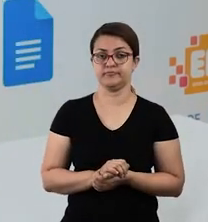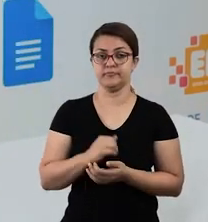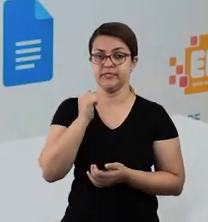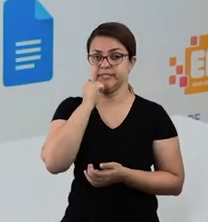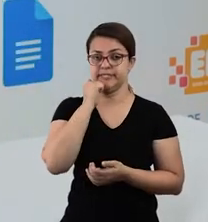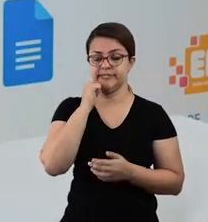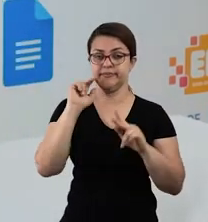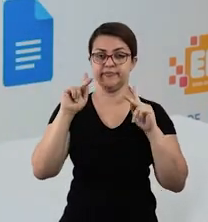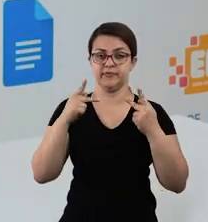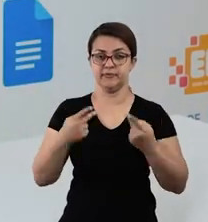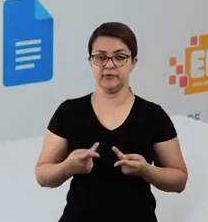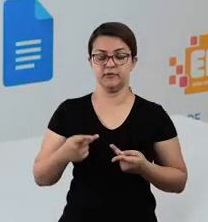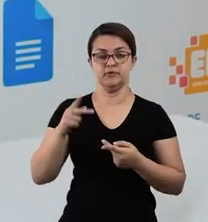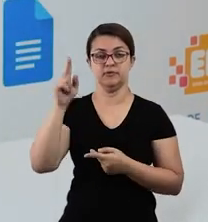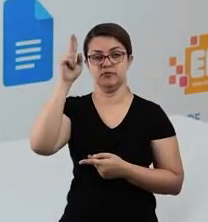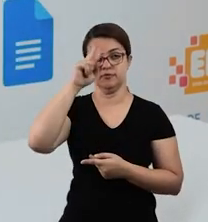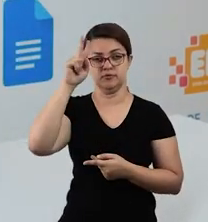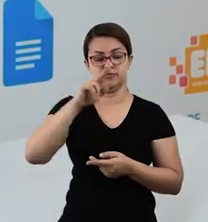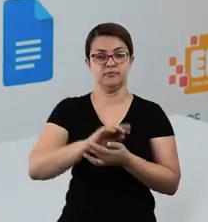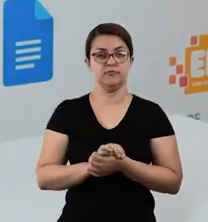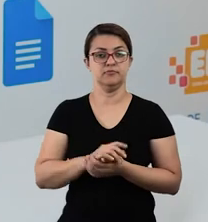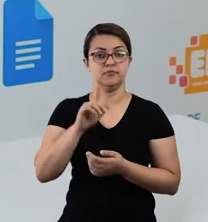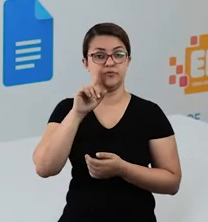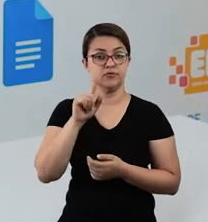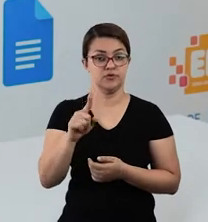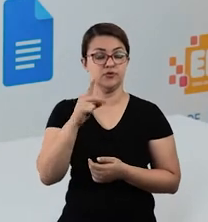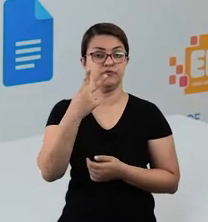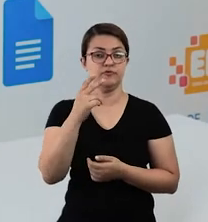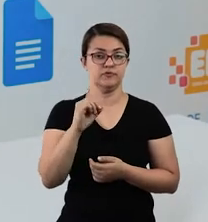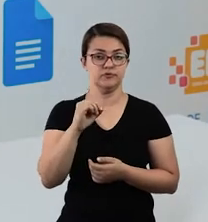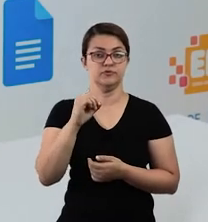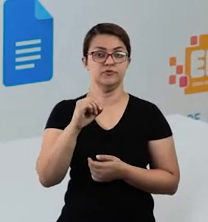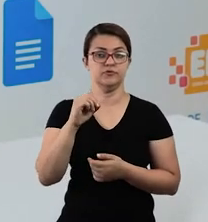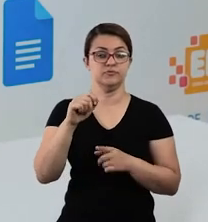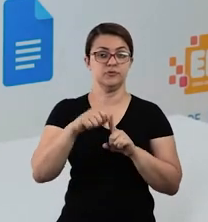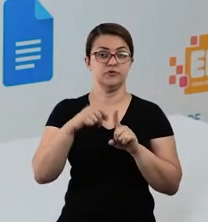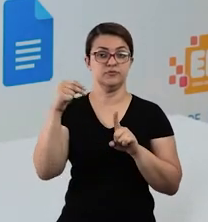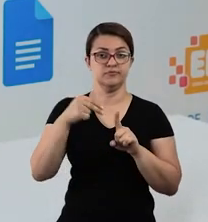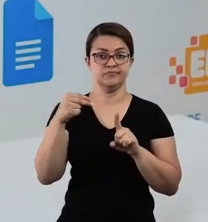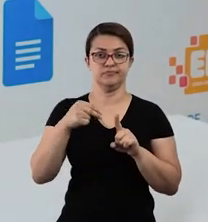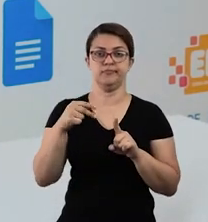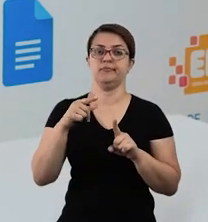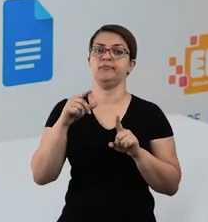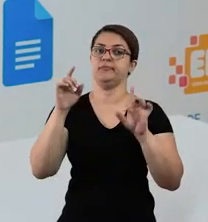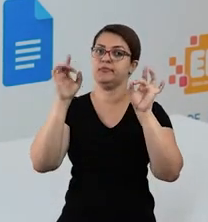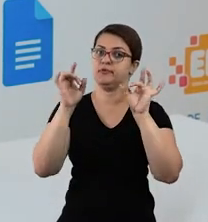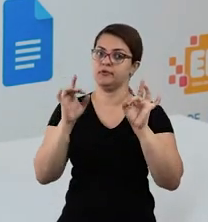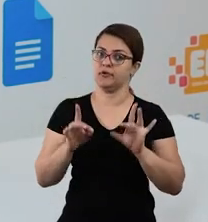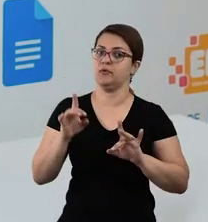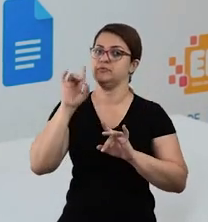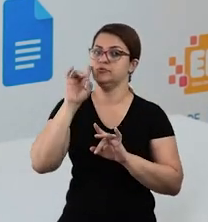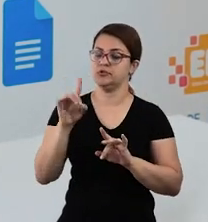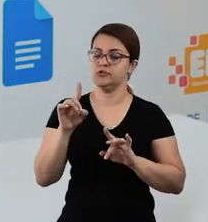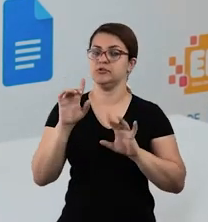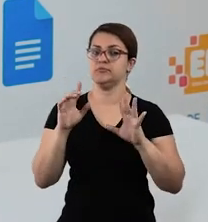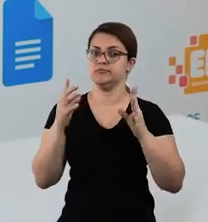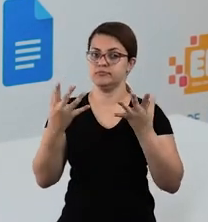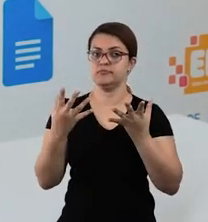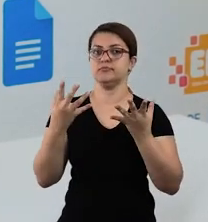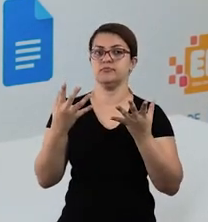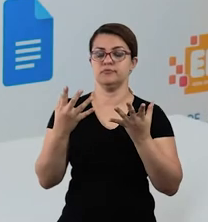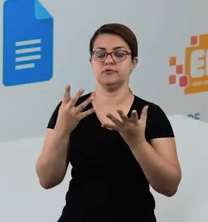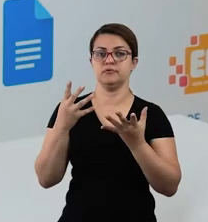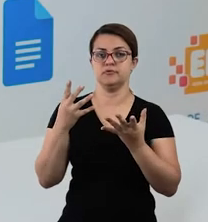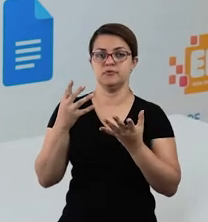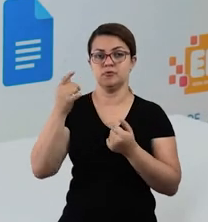Ciências Humanas e História. Então, no dia 20 de novembro, certo? Nós temos uma data muito especial. Ok? Que é a data